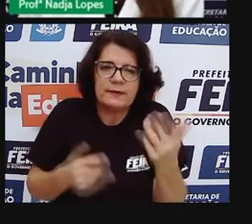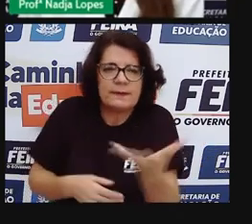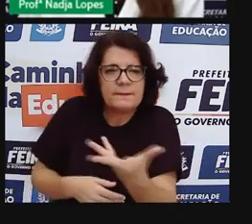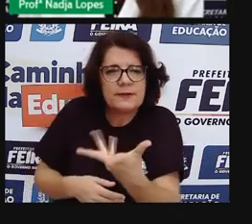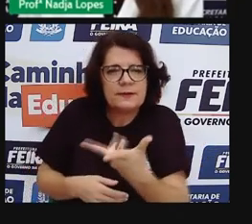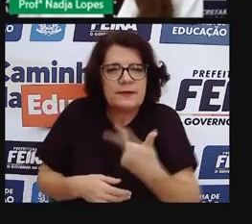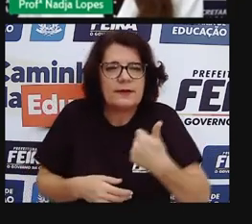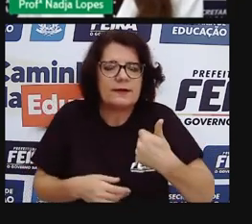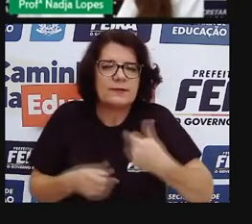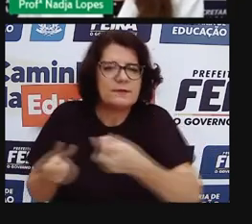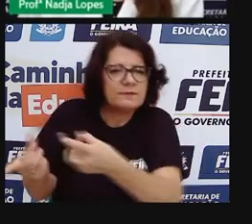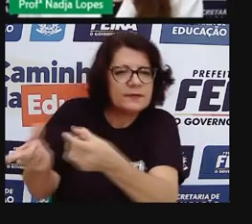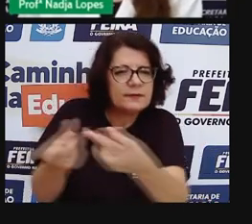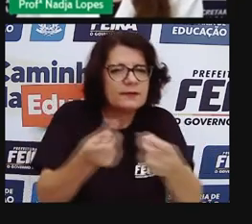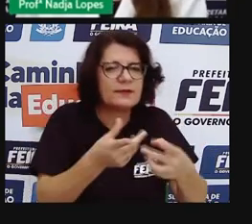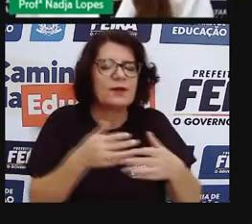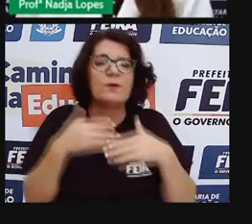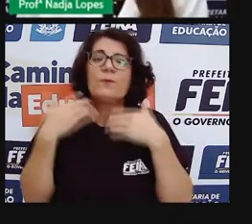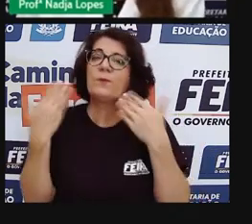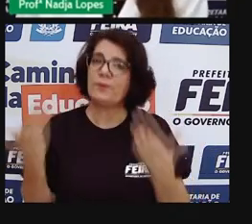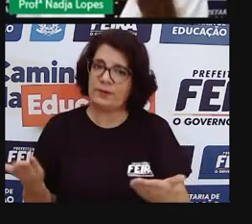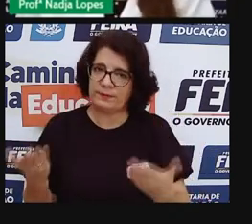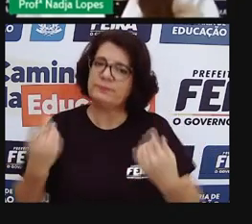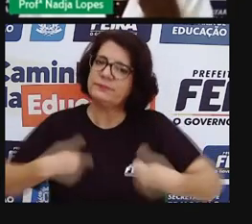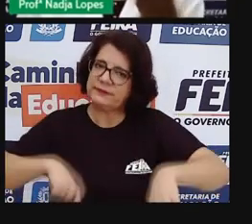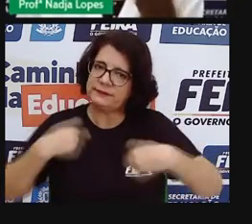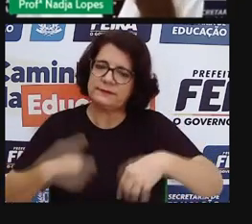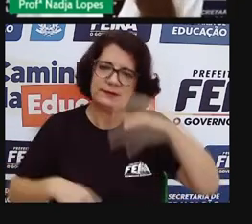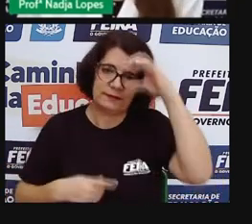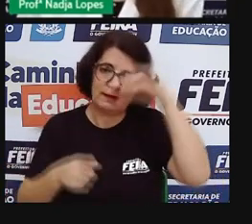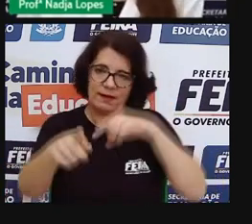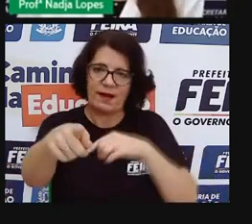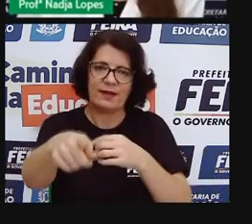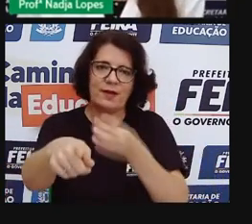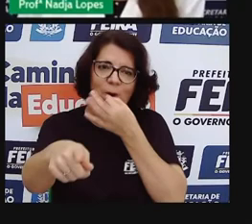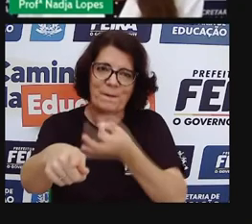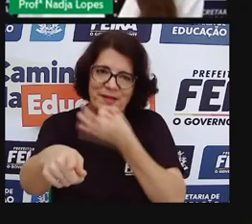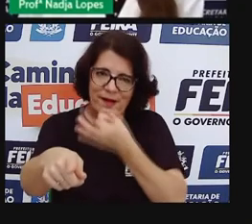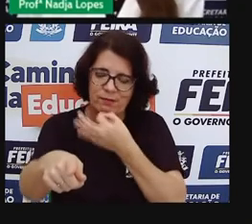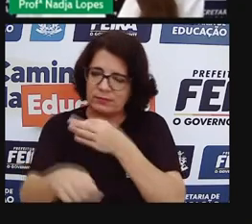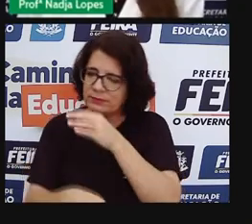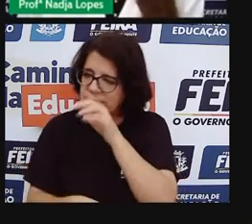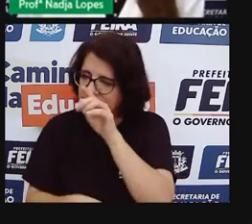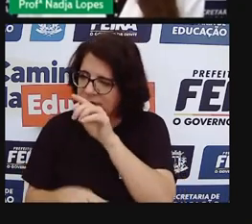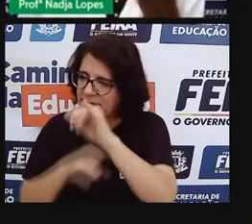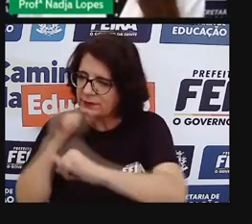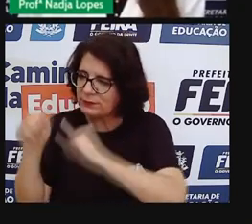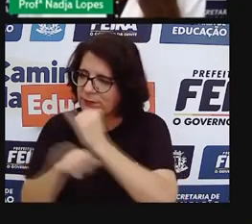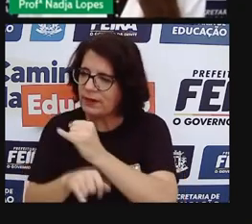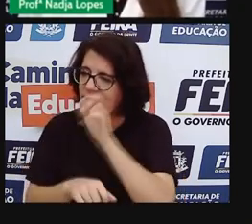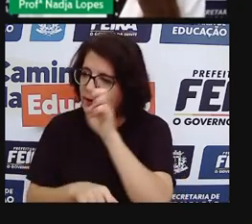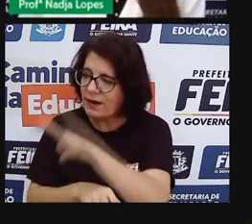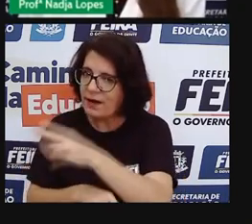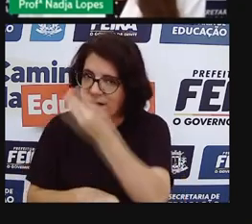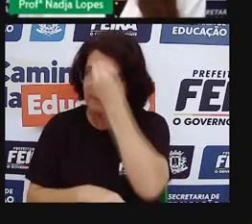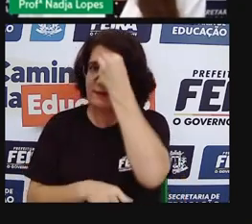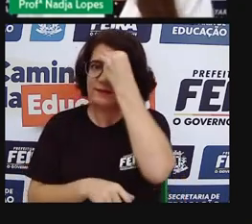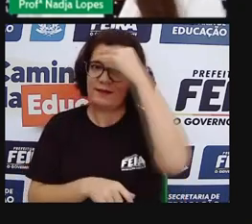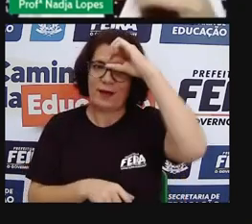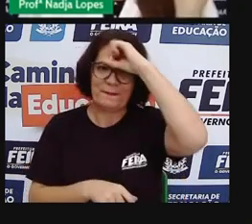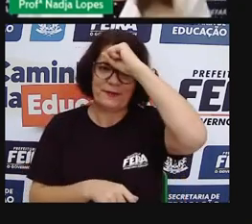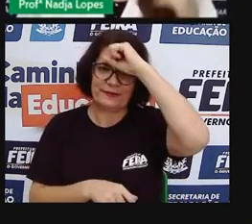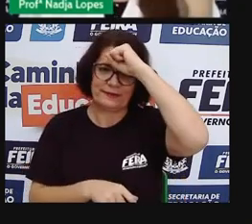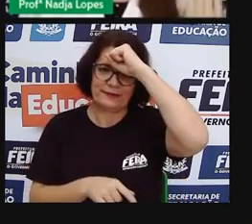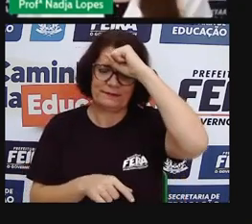e, além de ser um bom feirante, traz umas dicas também sobre sucessos em vendas. Por que que alguns comerciantes,